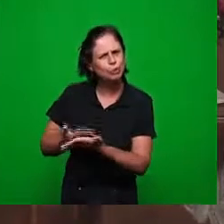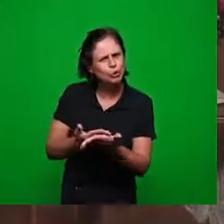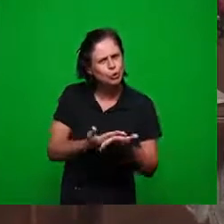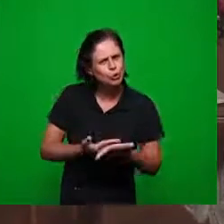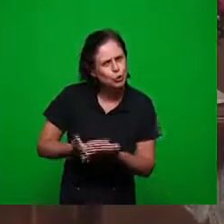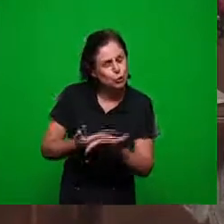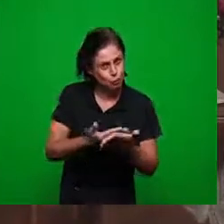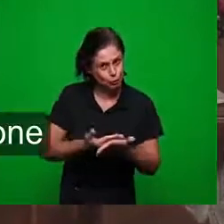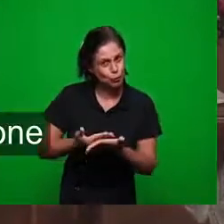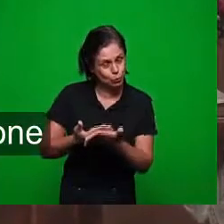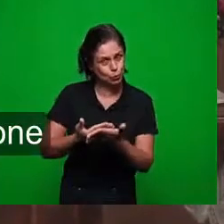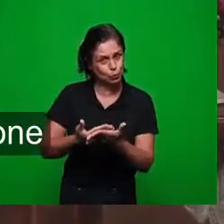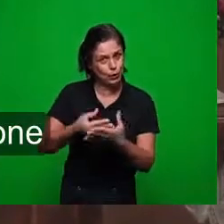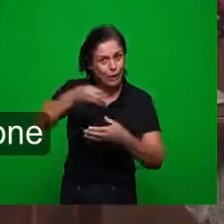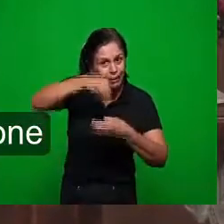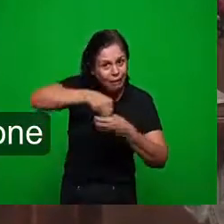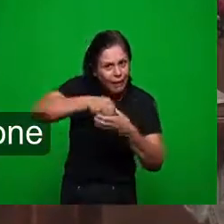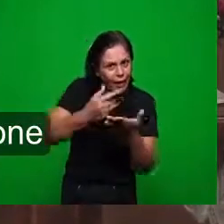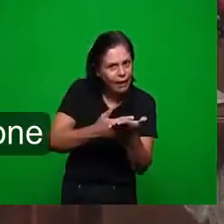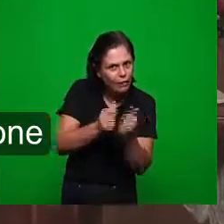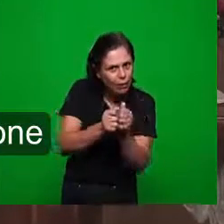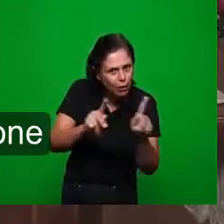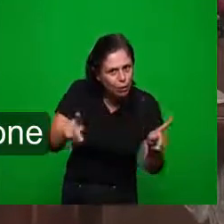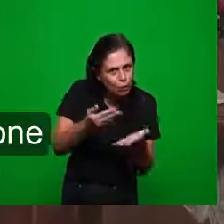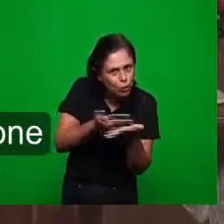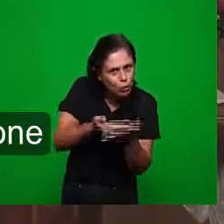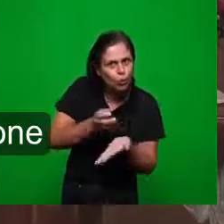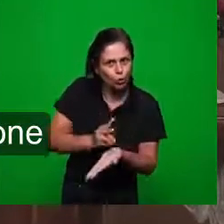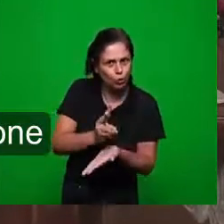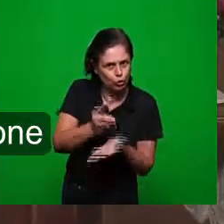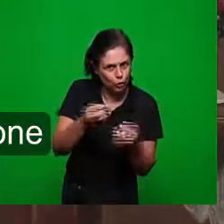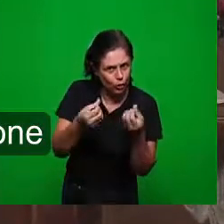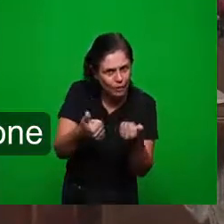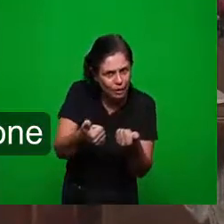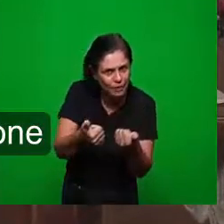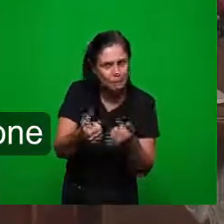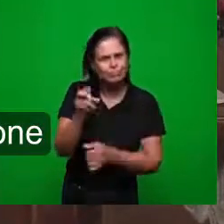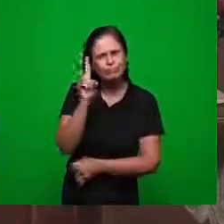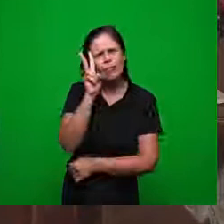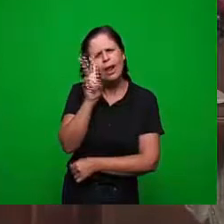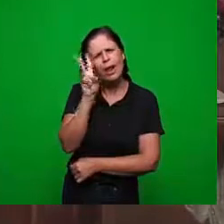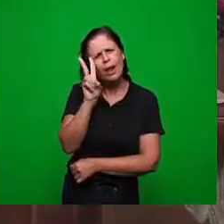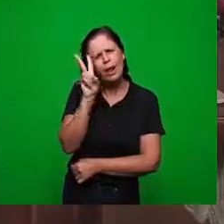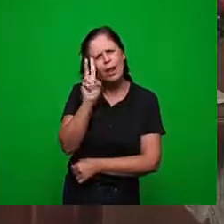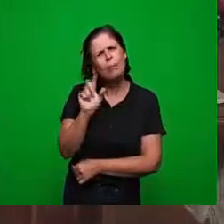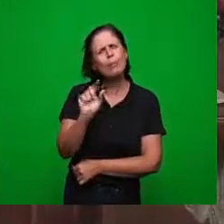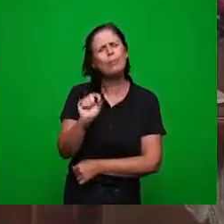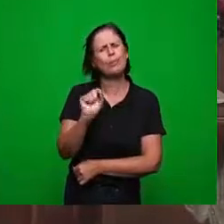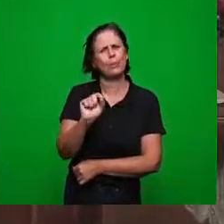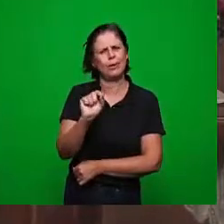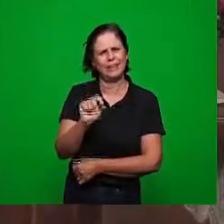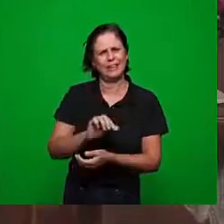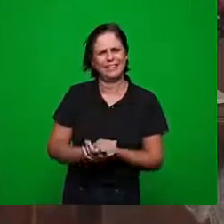estudo que está sendo feito no livro de Apocalipse É bom lembrar a todos que estão